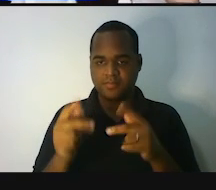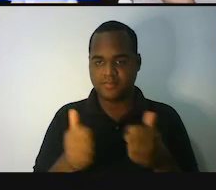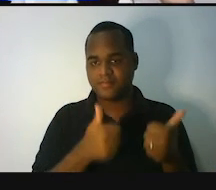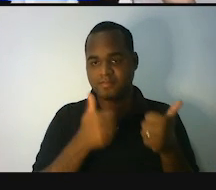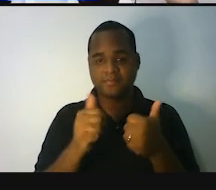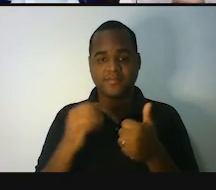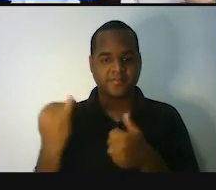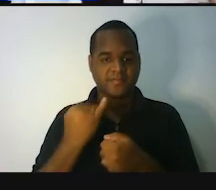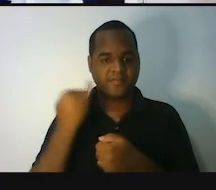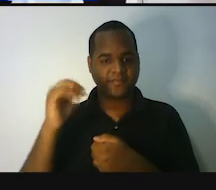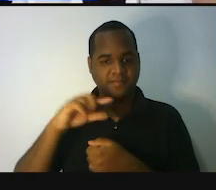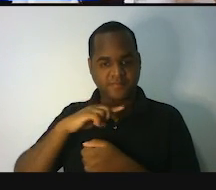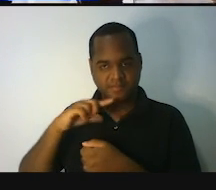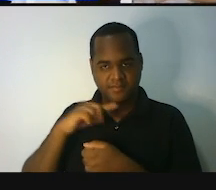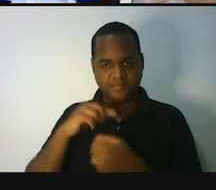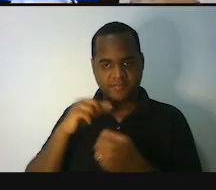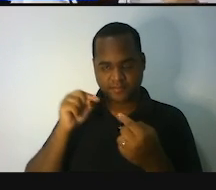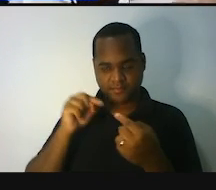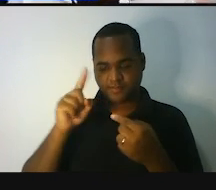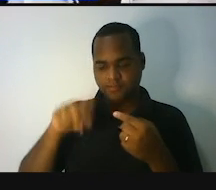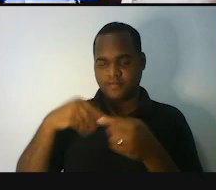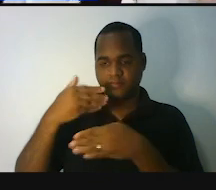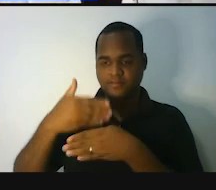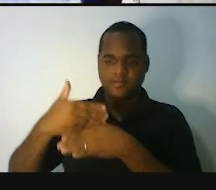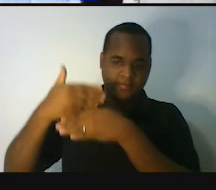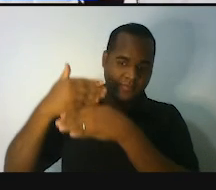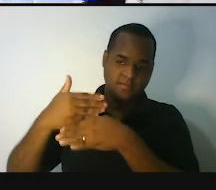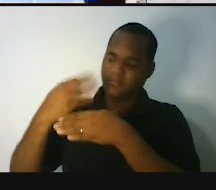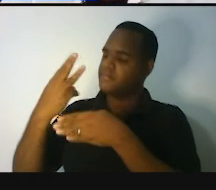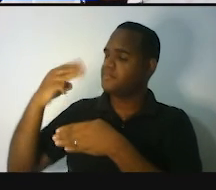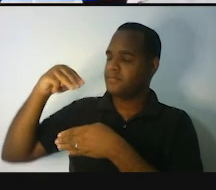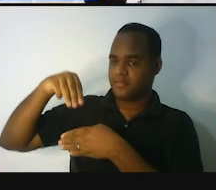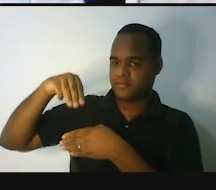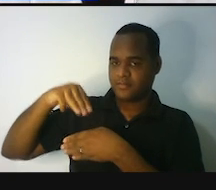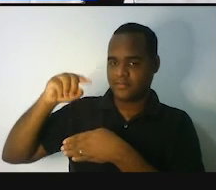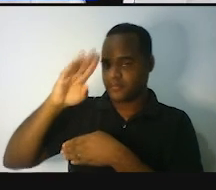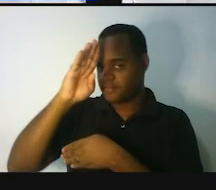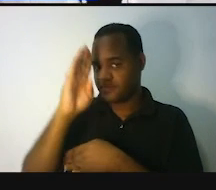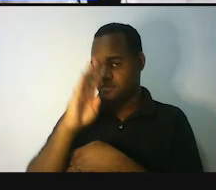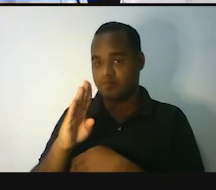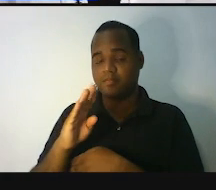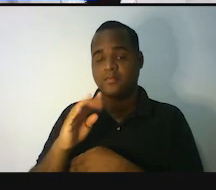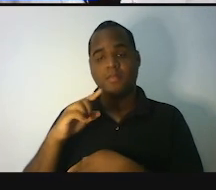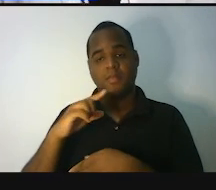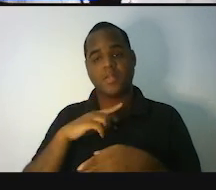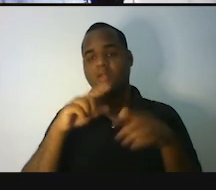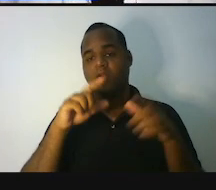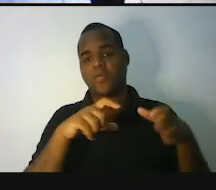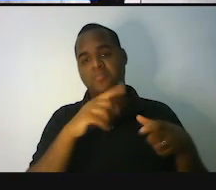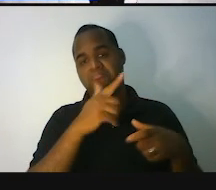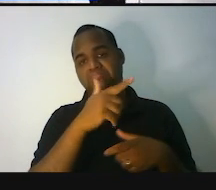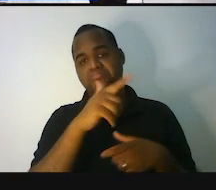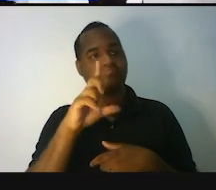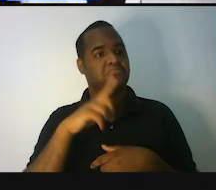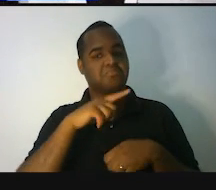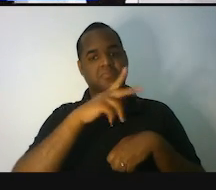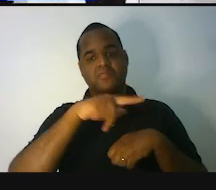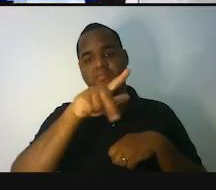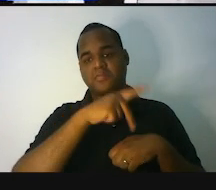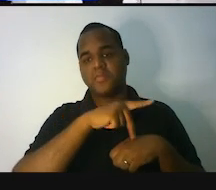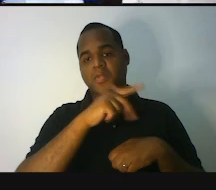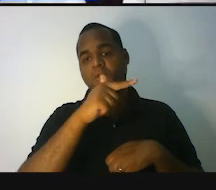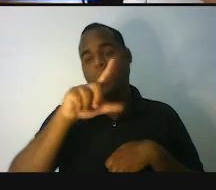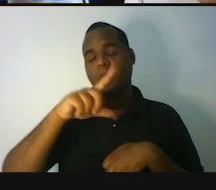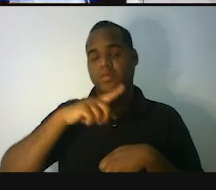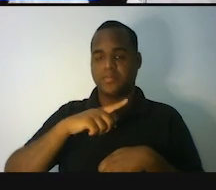todo. Para que se eu medisse um aparelho aqui no Brasil e desse três metros, uma determinada parede que eu medisse em outro